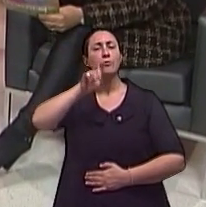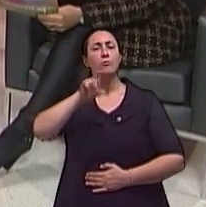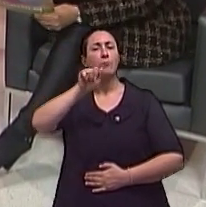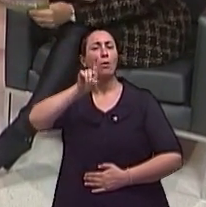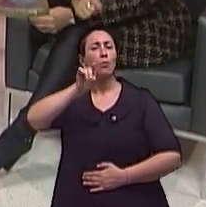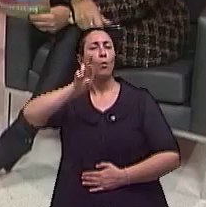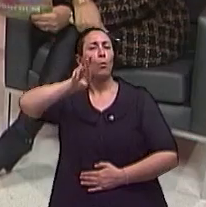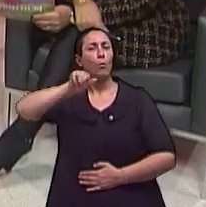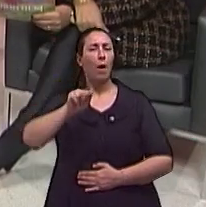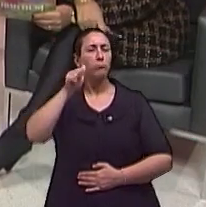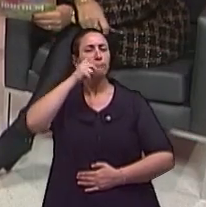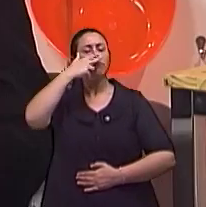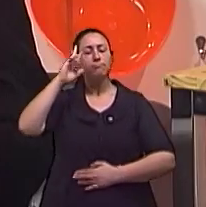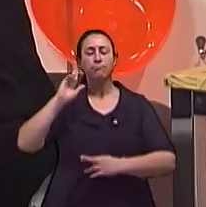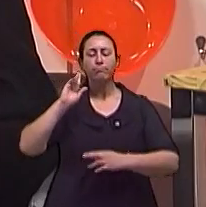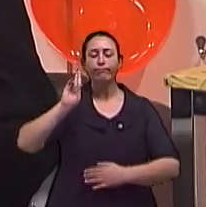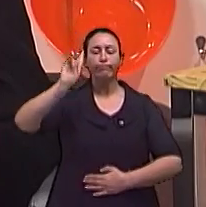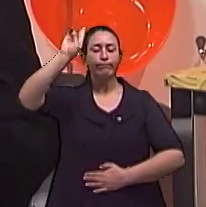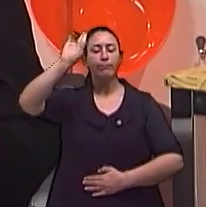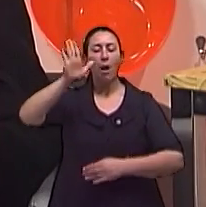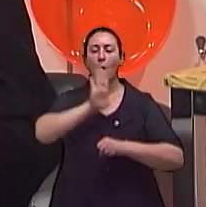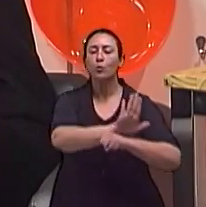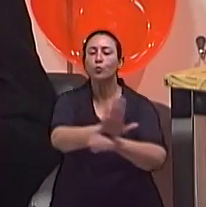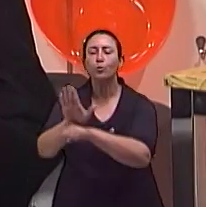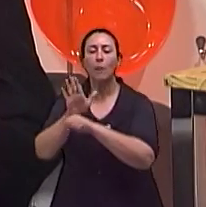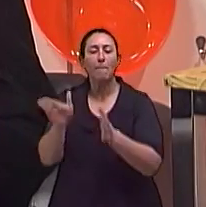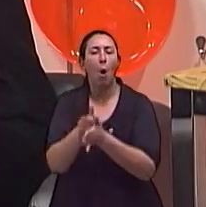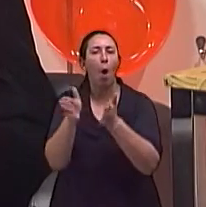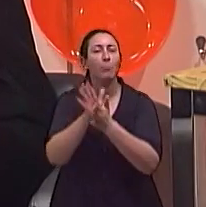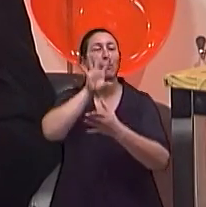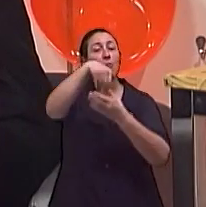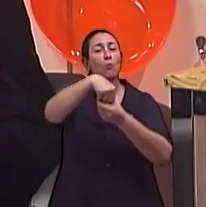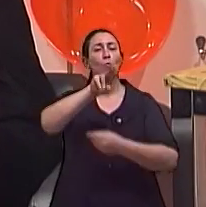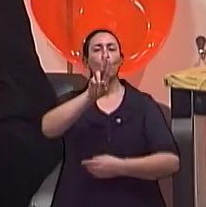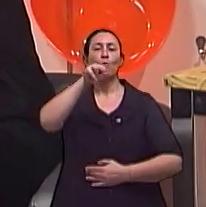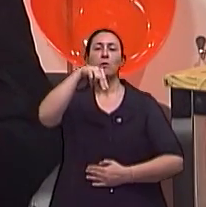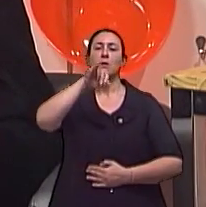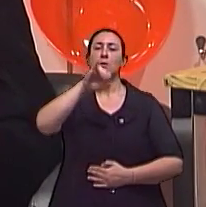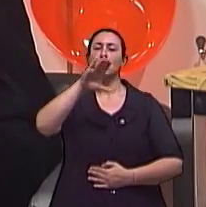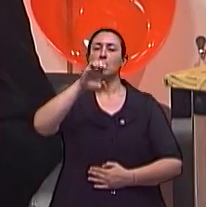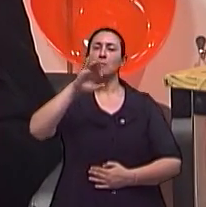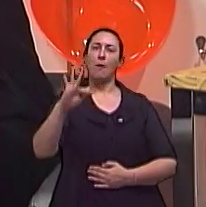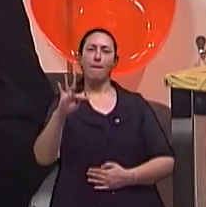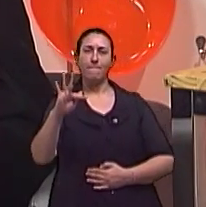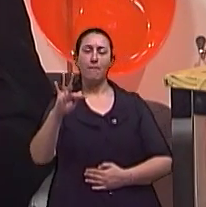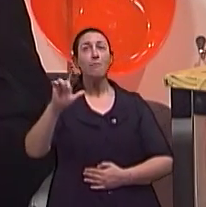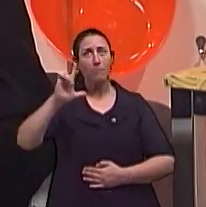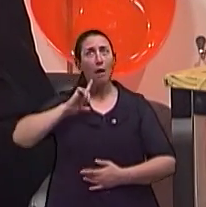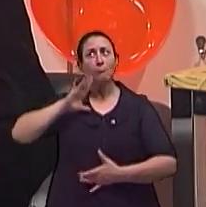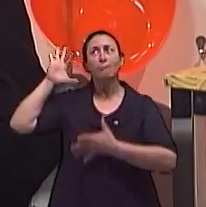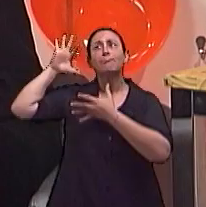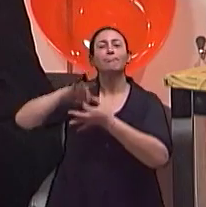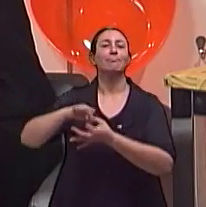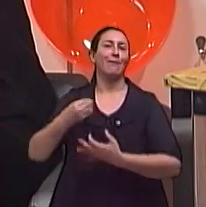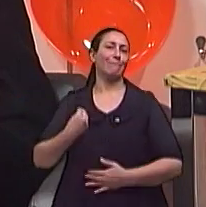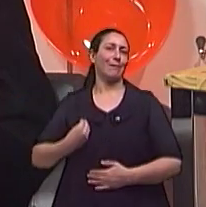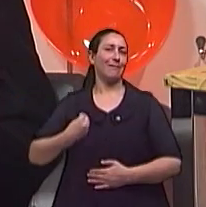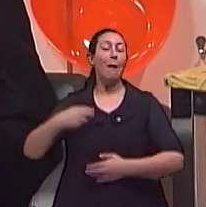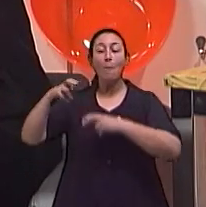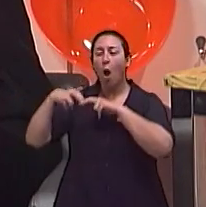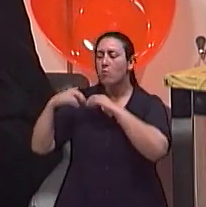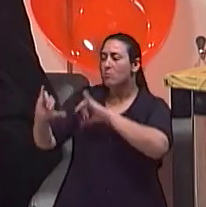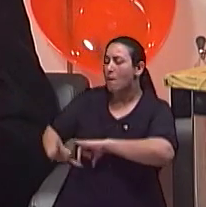trajetória de vida que justifica isso. Claro. Então, é uma pessoa que sofreu muito e veio ser famosa